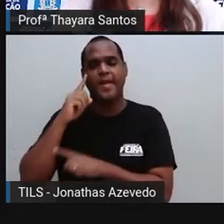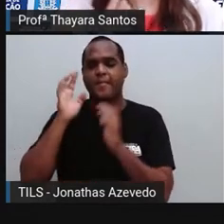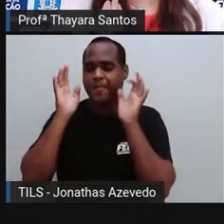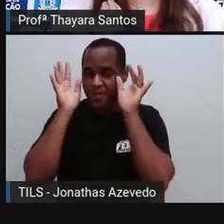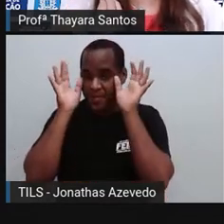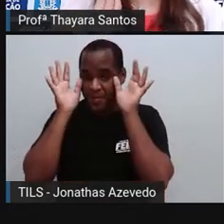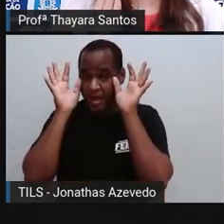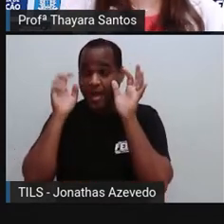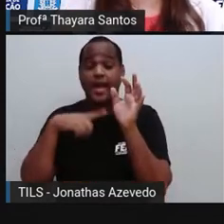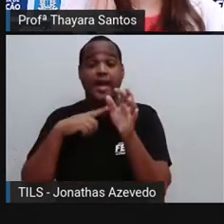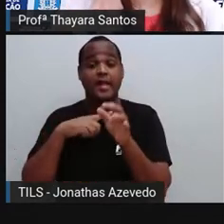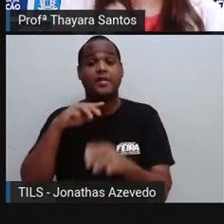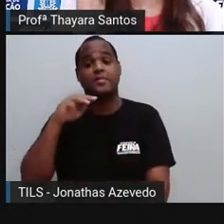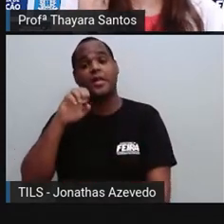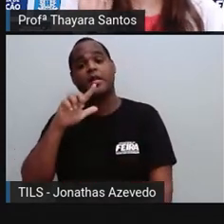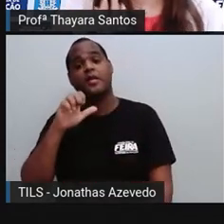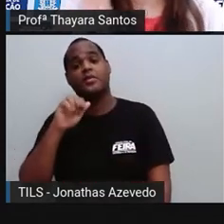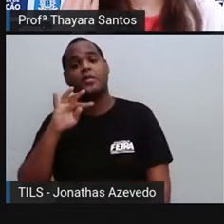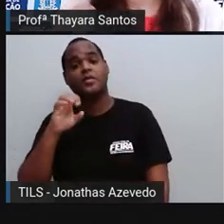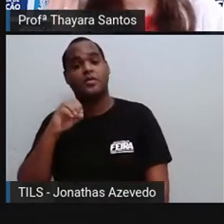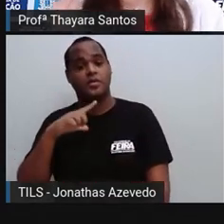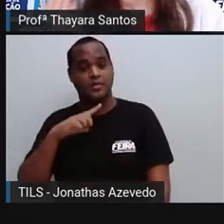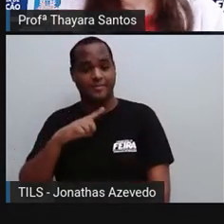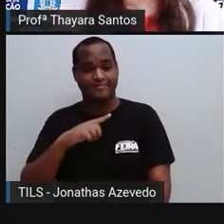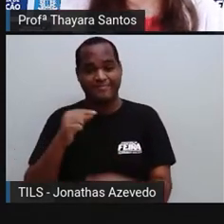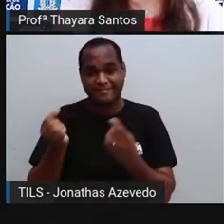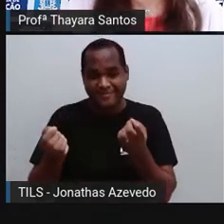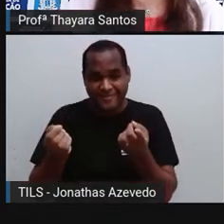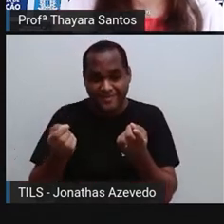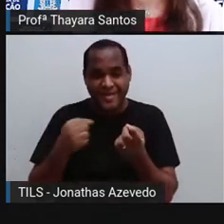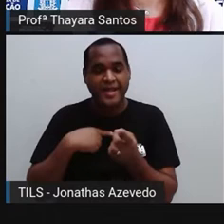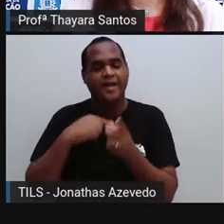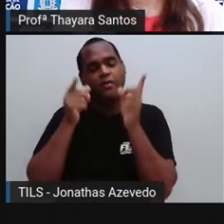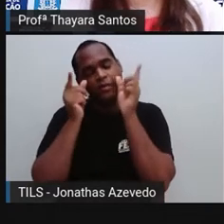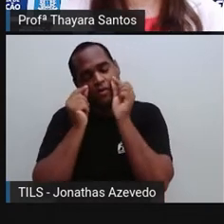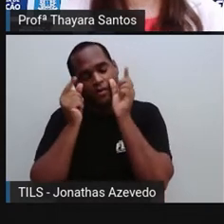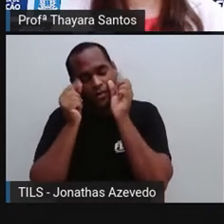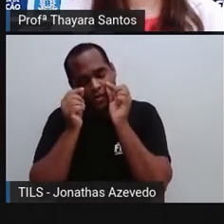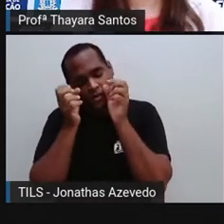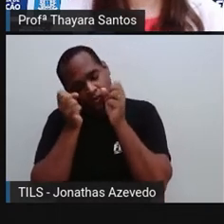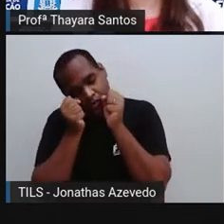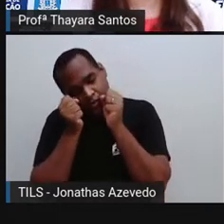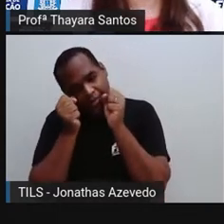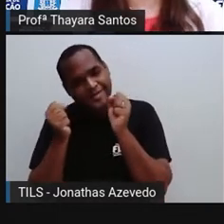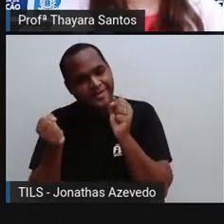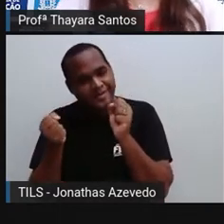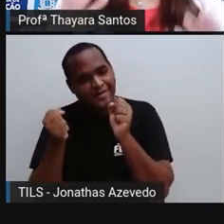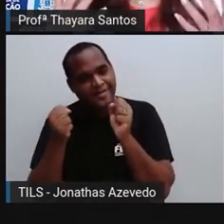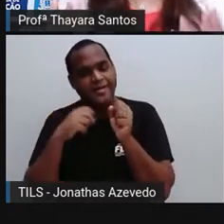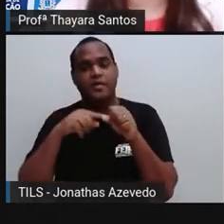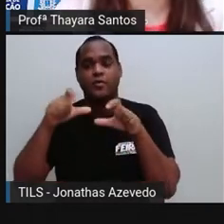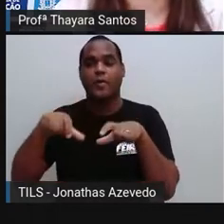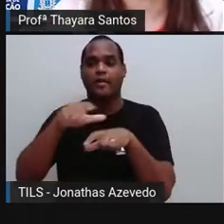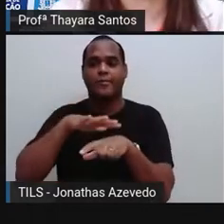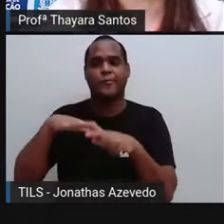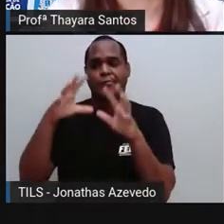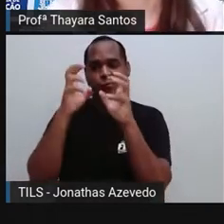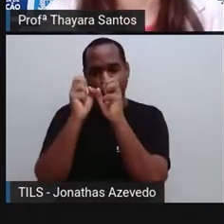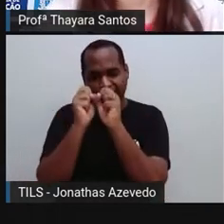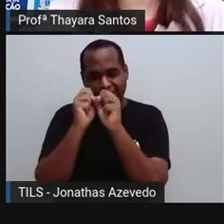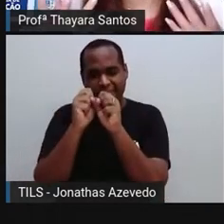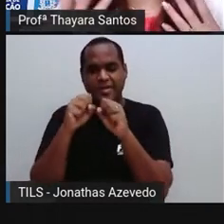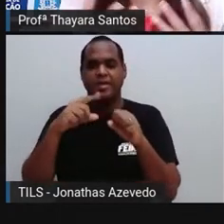cérebro, e essa melatonina é o hormônio conhecido como hormônio do sono. Então, quando a gente está em um ambiente escuro,